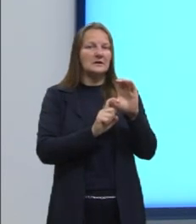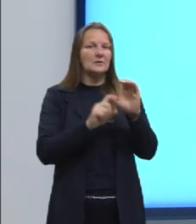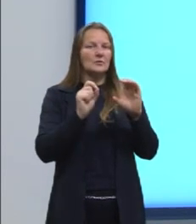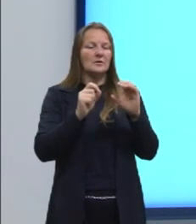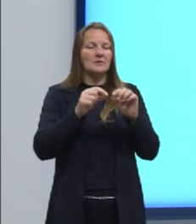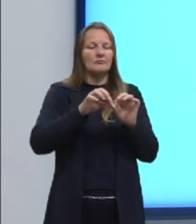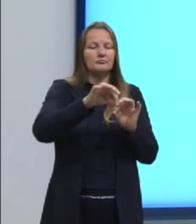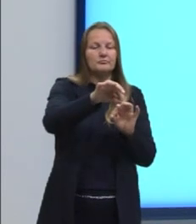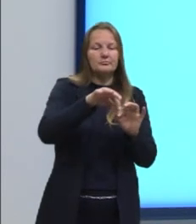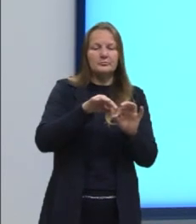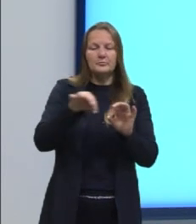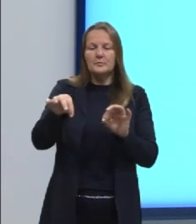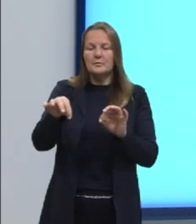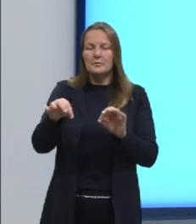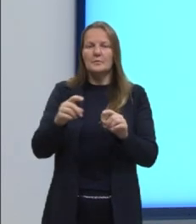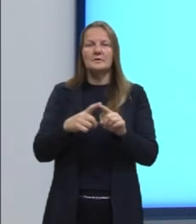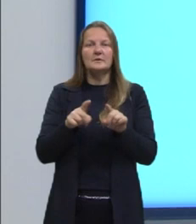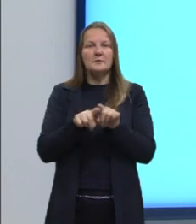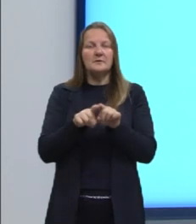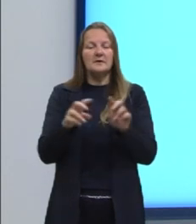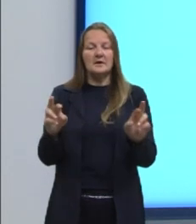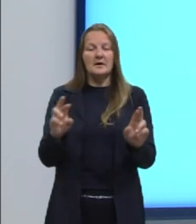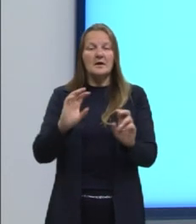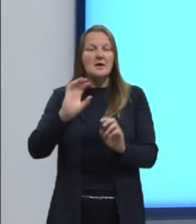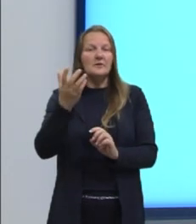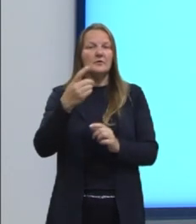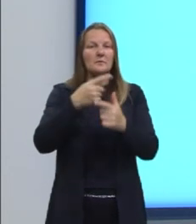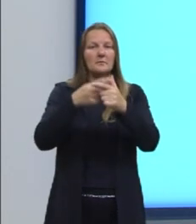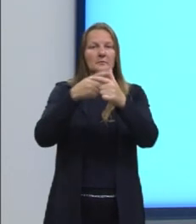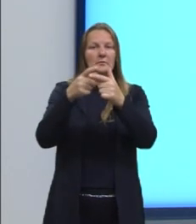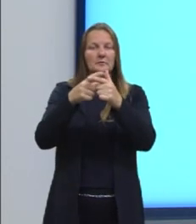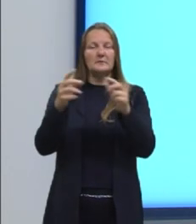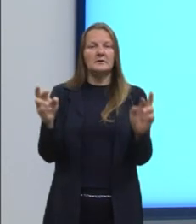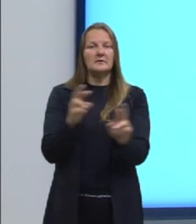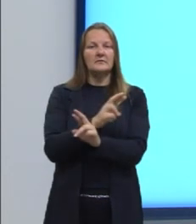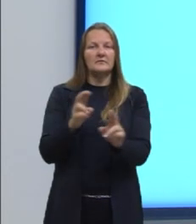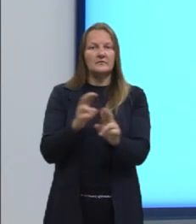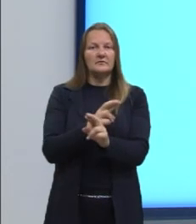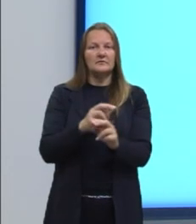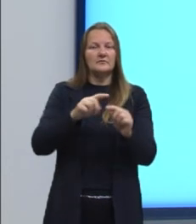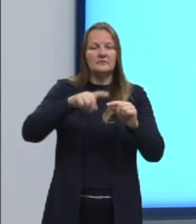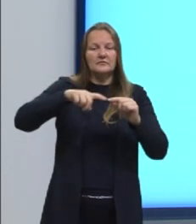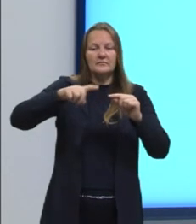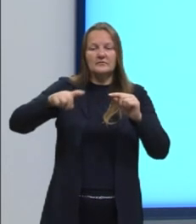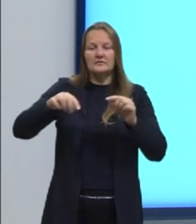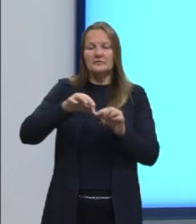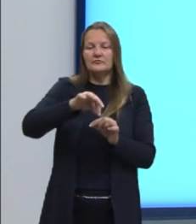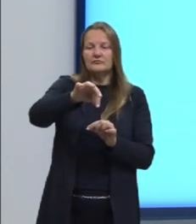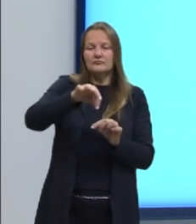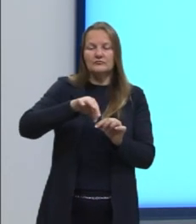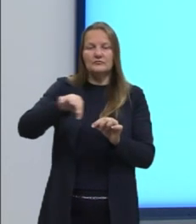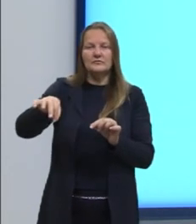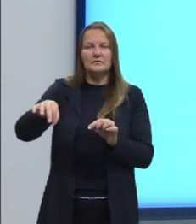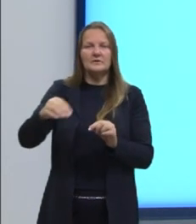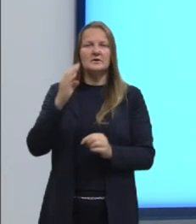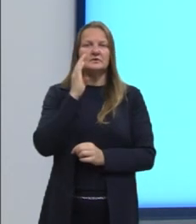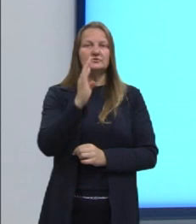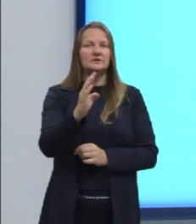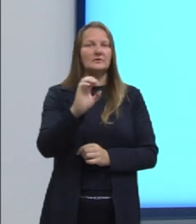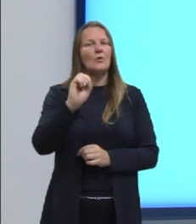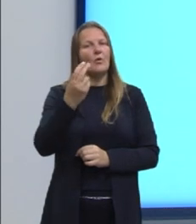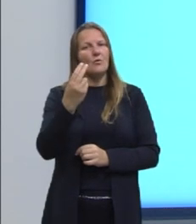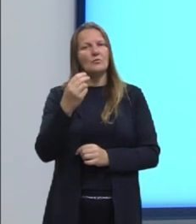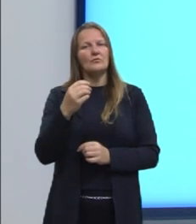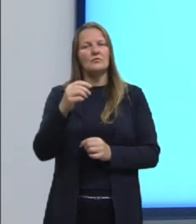grandezas, resolver a situação problema envolvendo variação de grandezas, direta ou